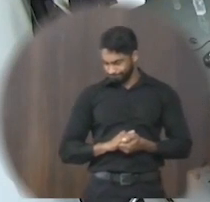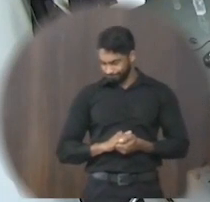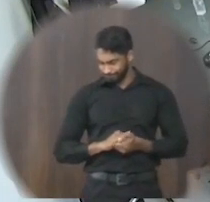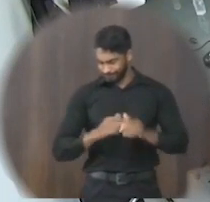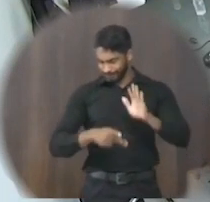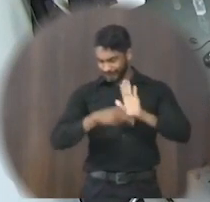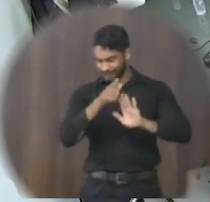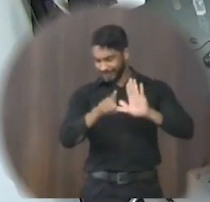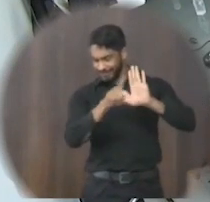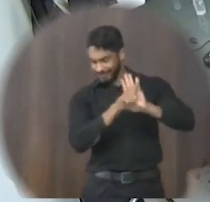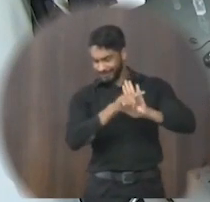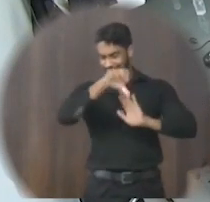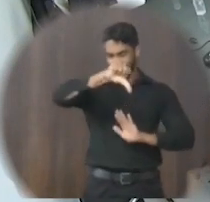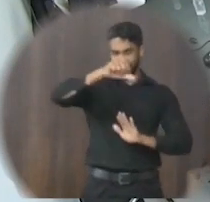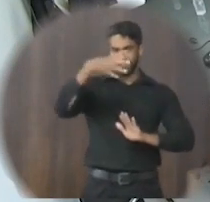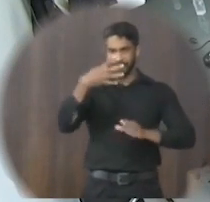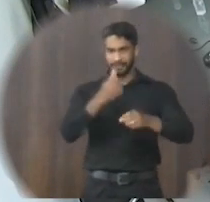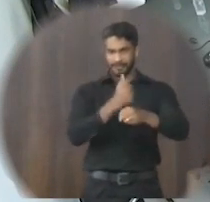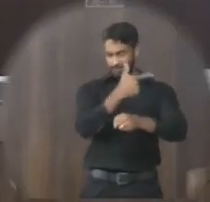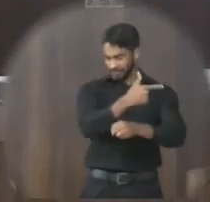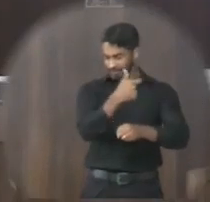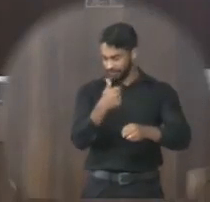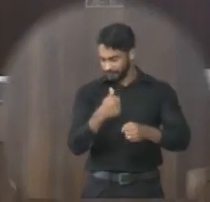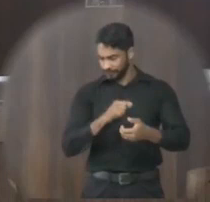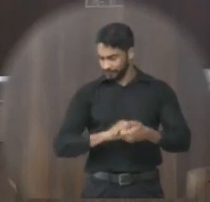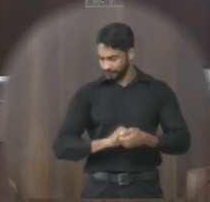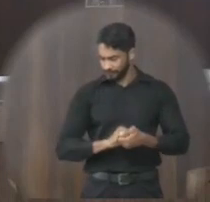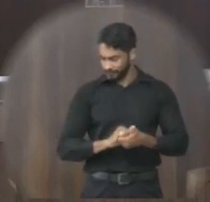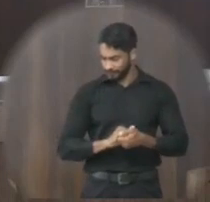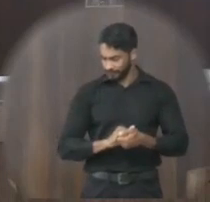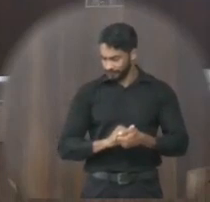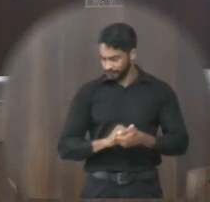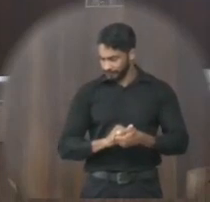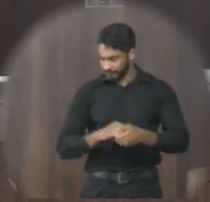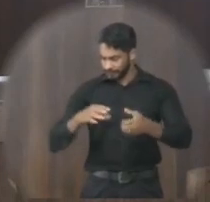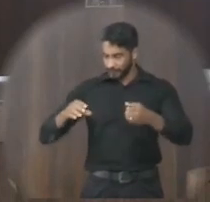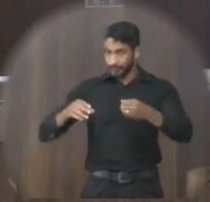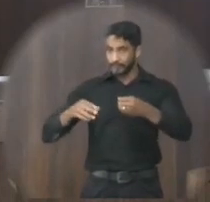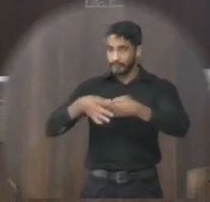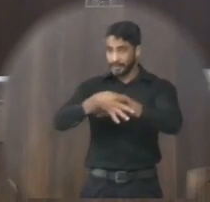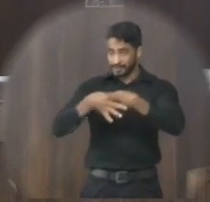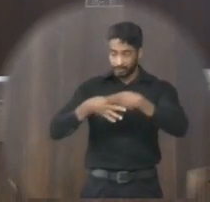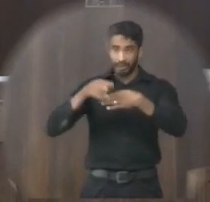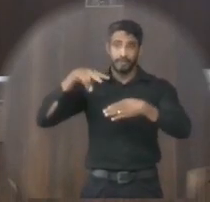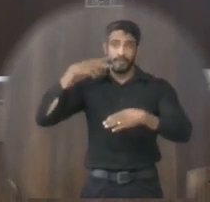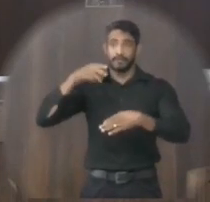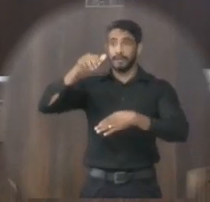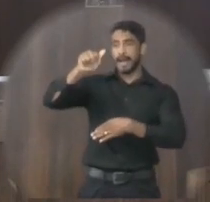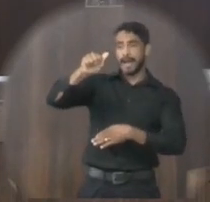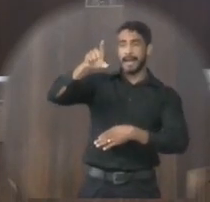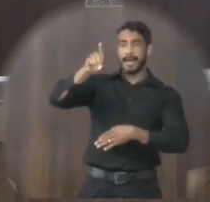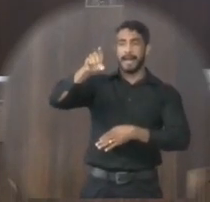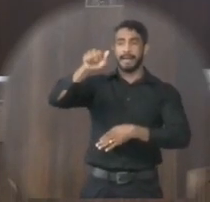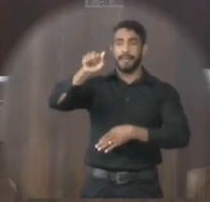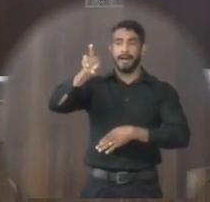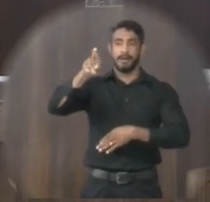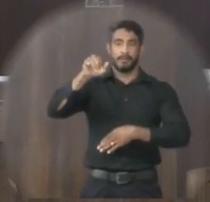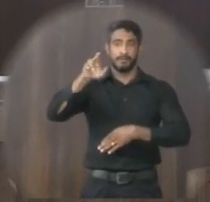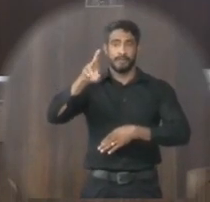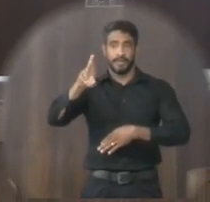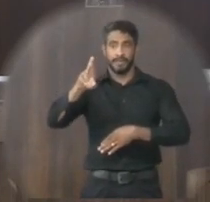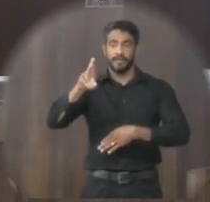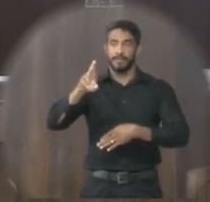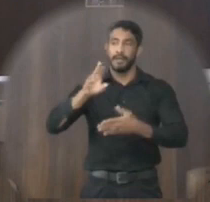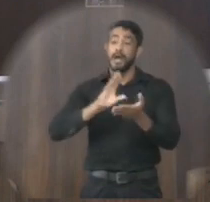Projeto de lei 094 de 2021 De autoria O vereador Adauri Soares Cordeiro Ementa